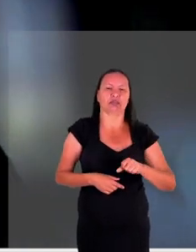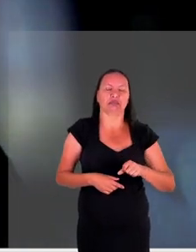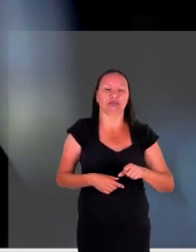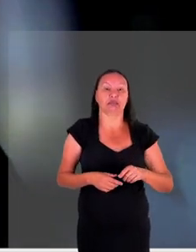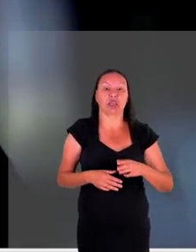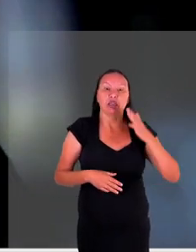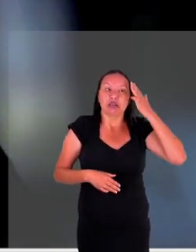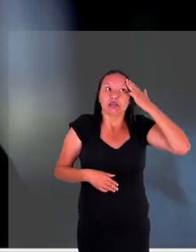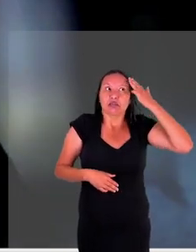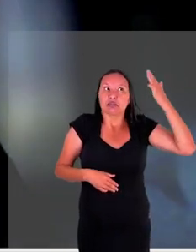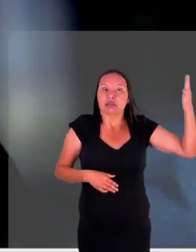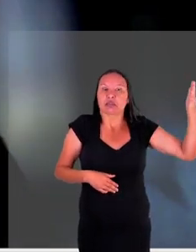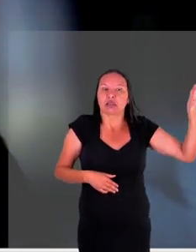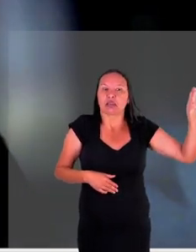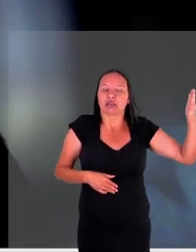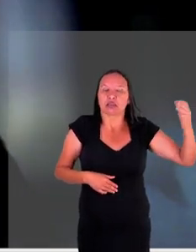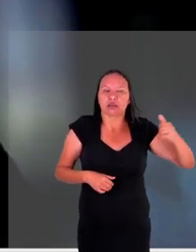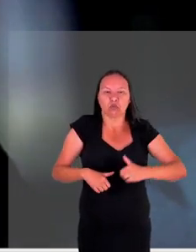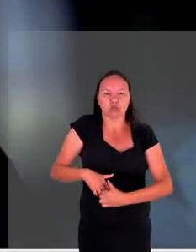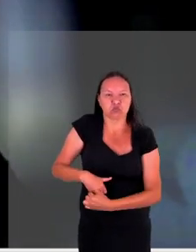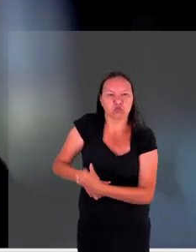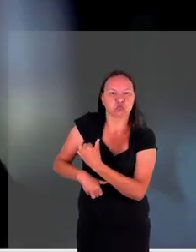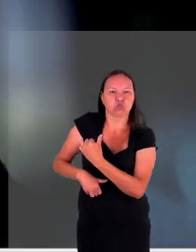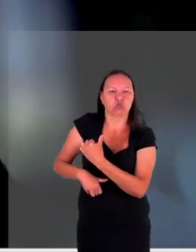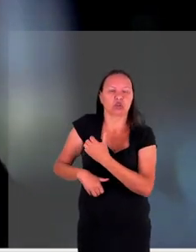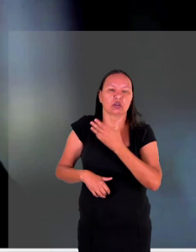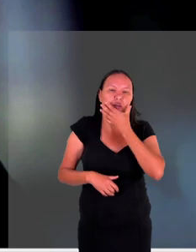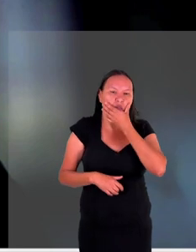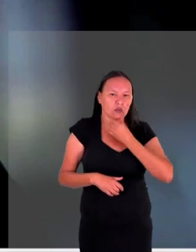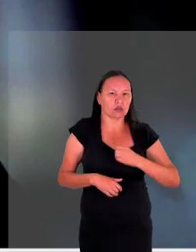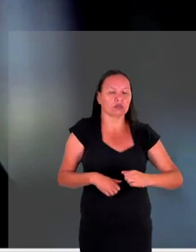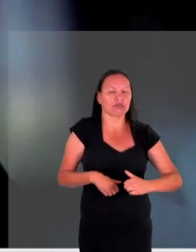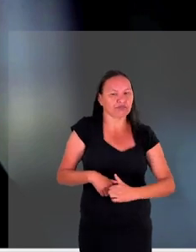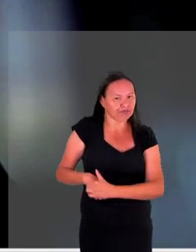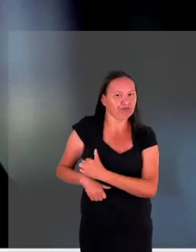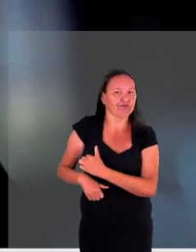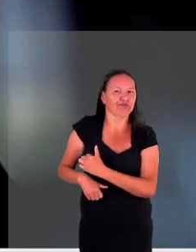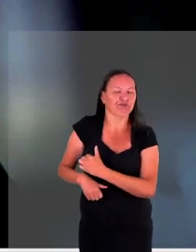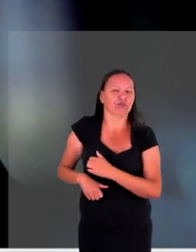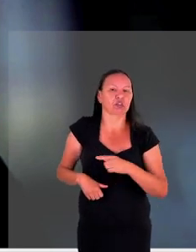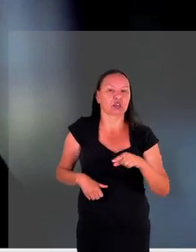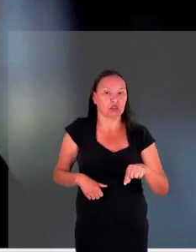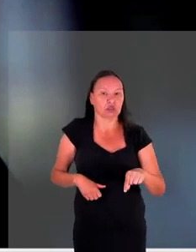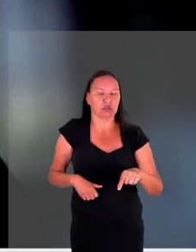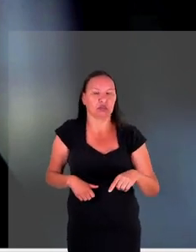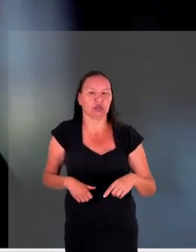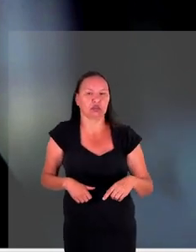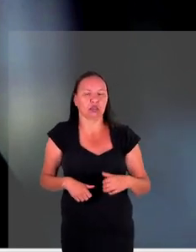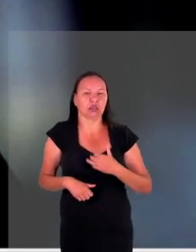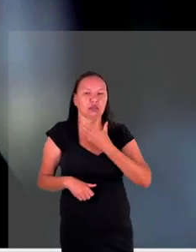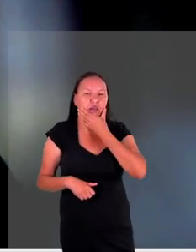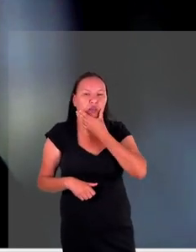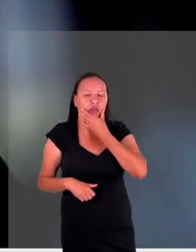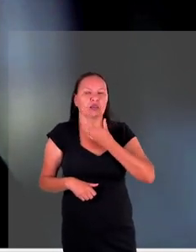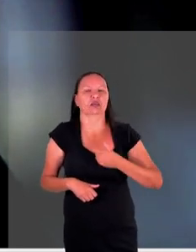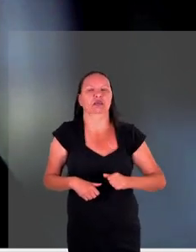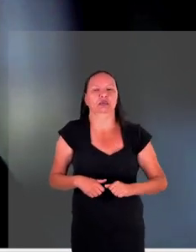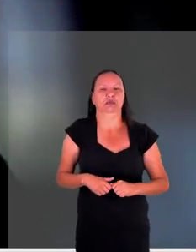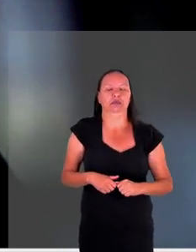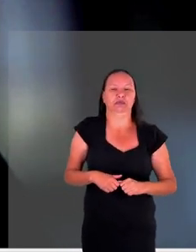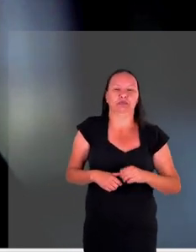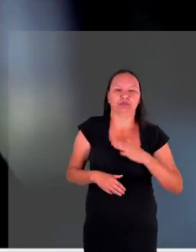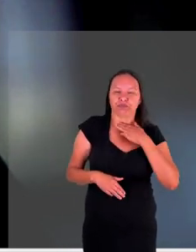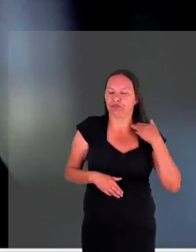acaba esquecendo também quase uma vítima silenciosa também dos homens né que estão aqui o homem que está geralmente